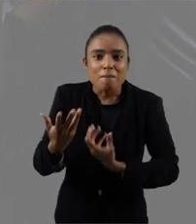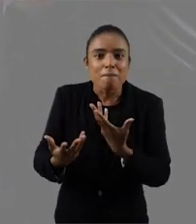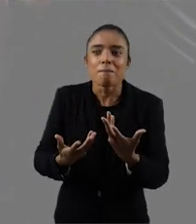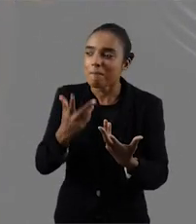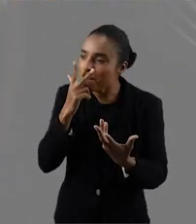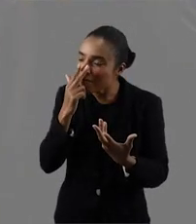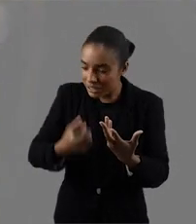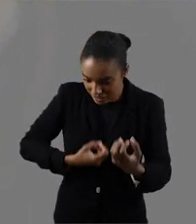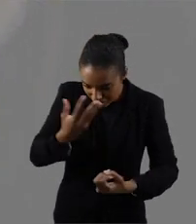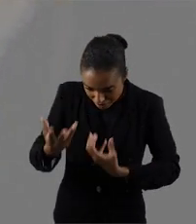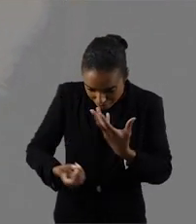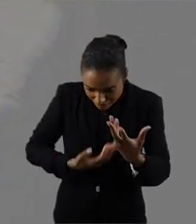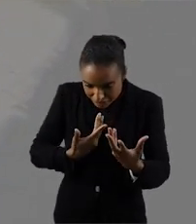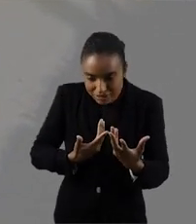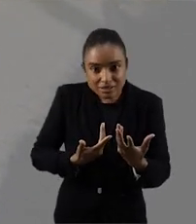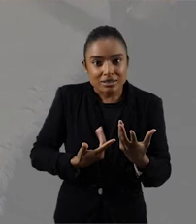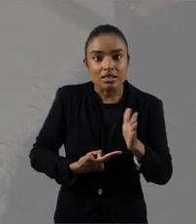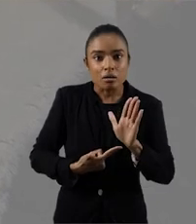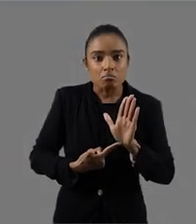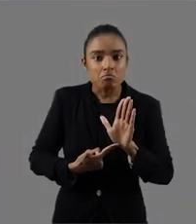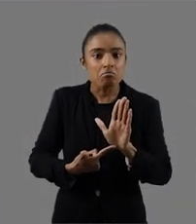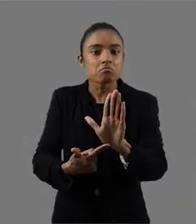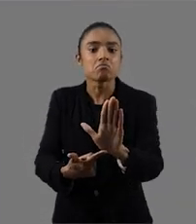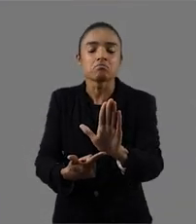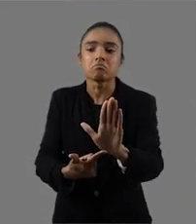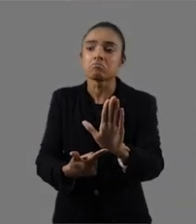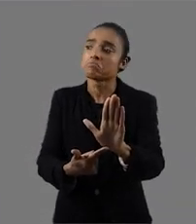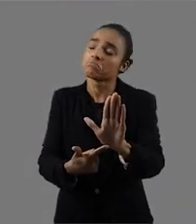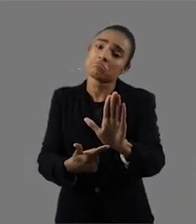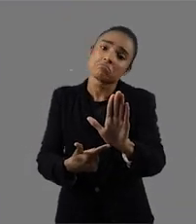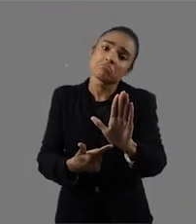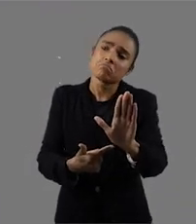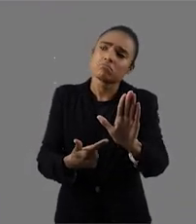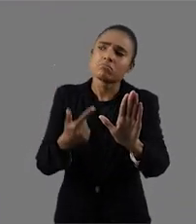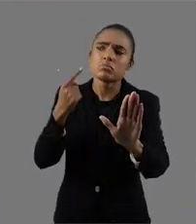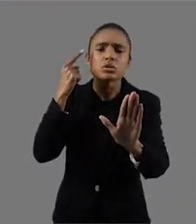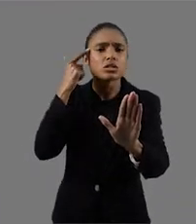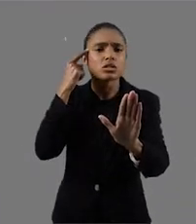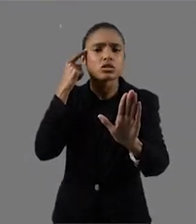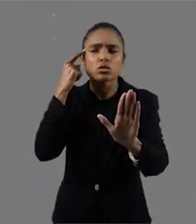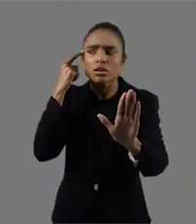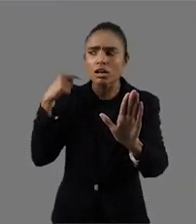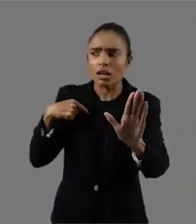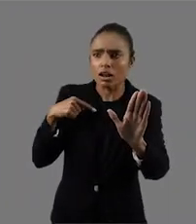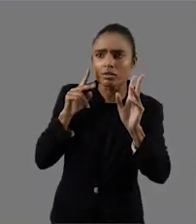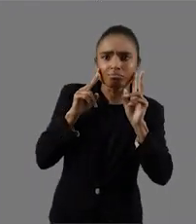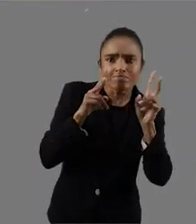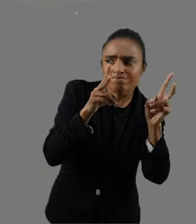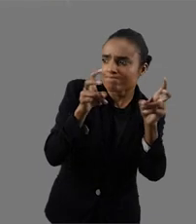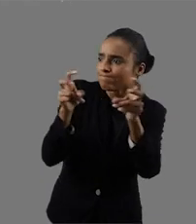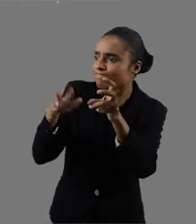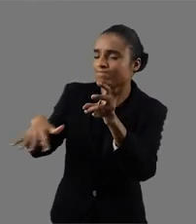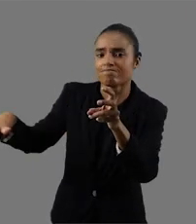E quando você traz isso, a gente pode parar e ver